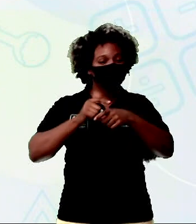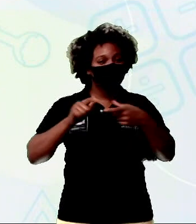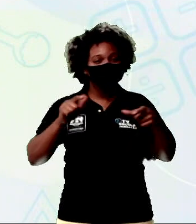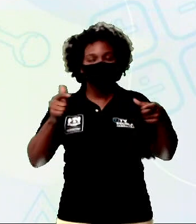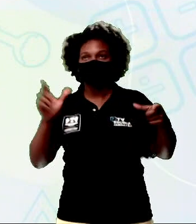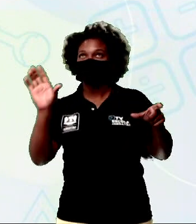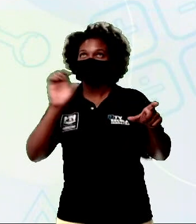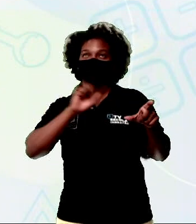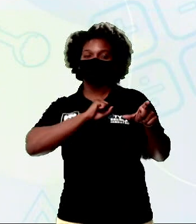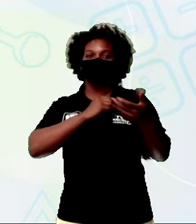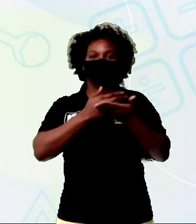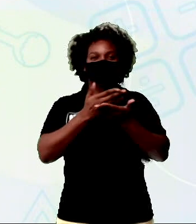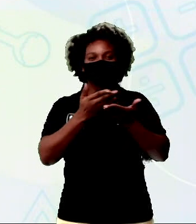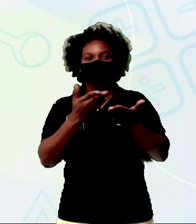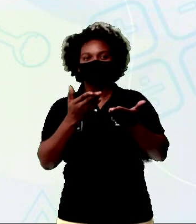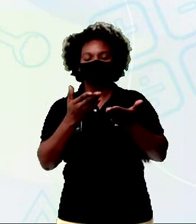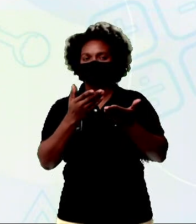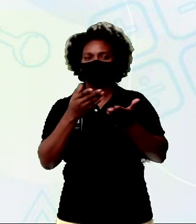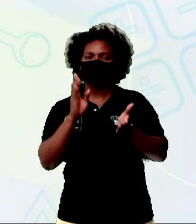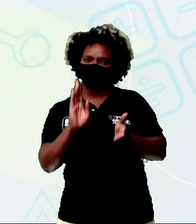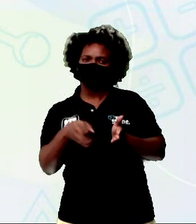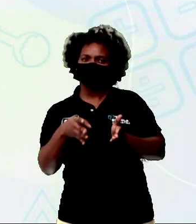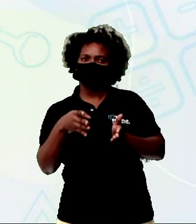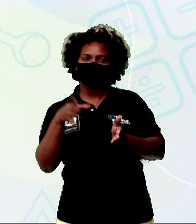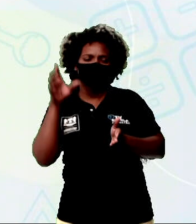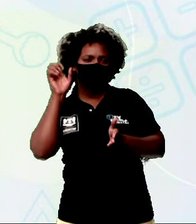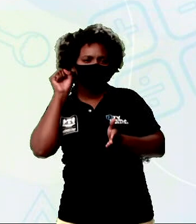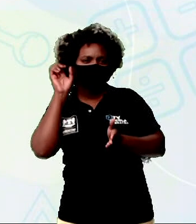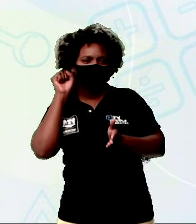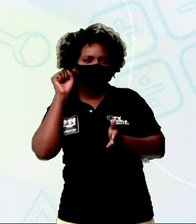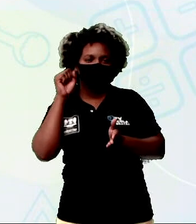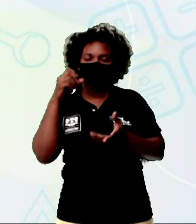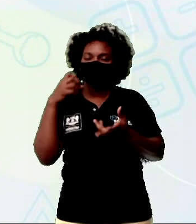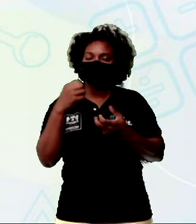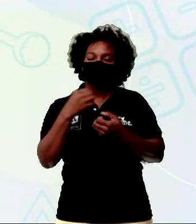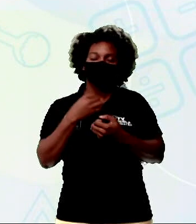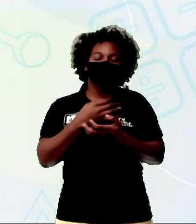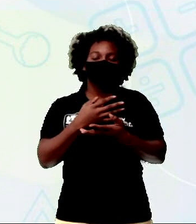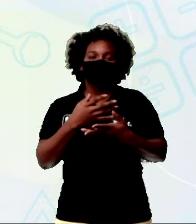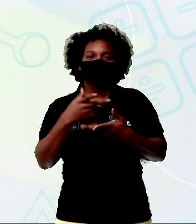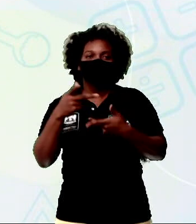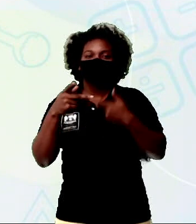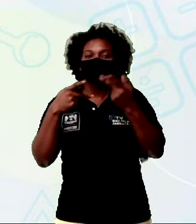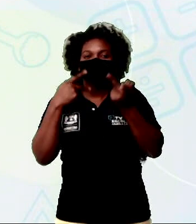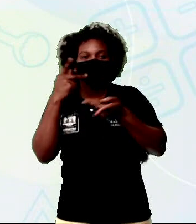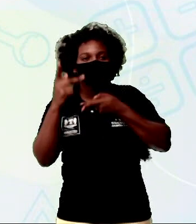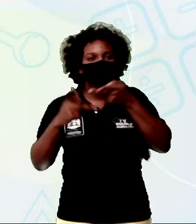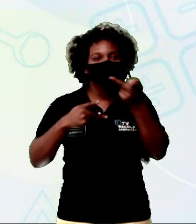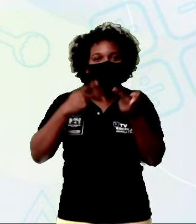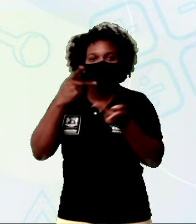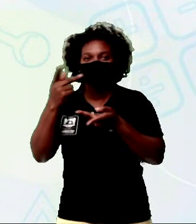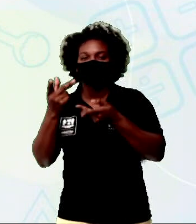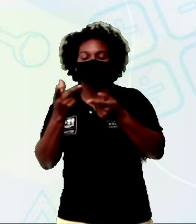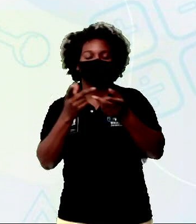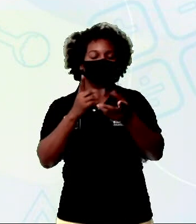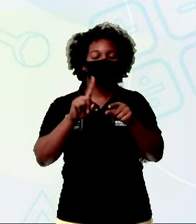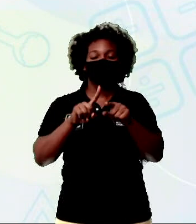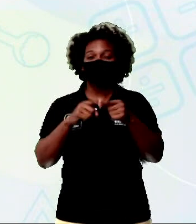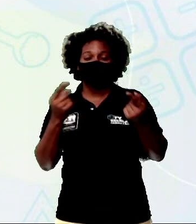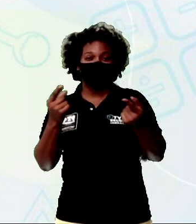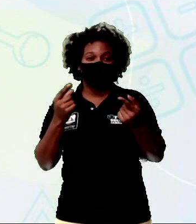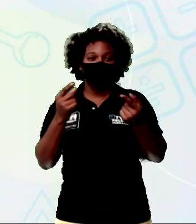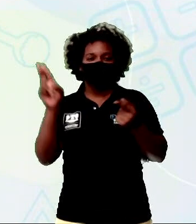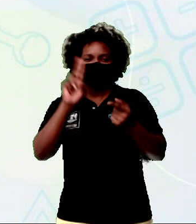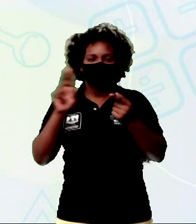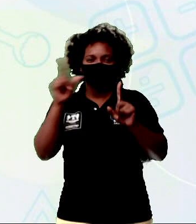Quem nunca escutou essa música, né? Eu tenho tanto pra lhe falar, mas com palavras